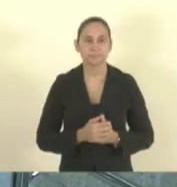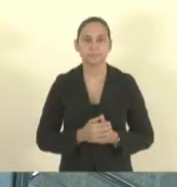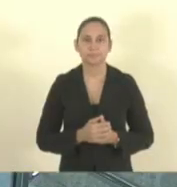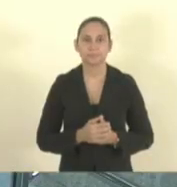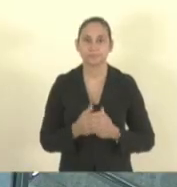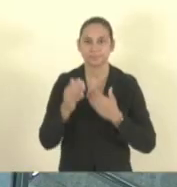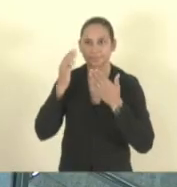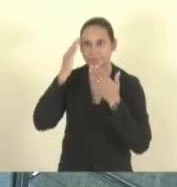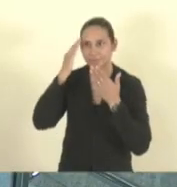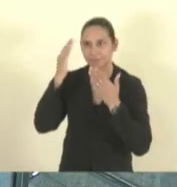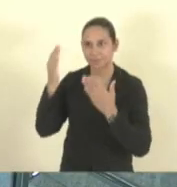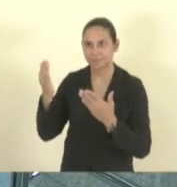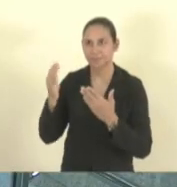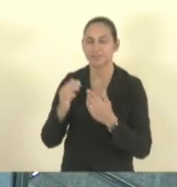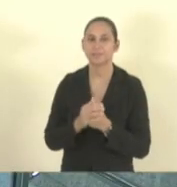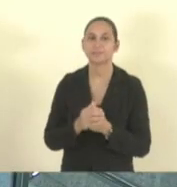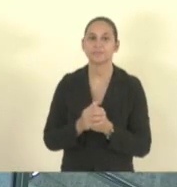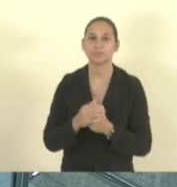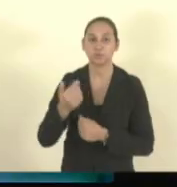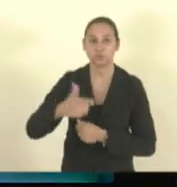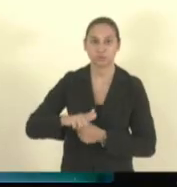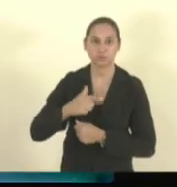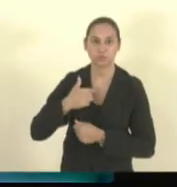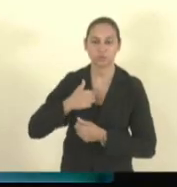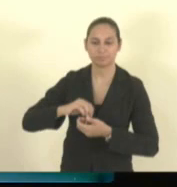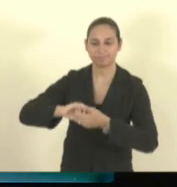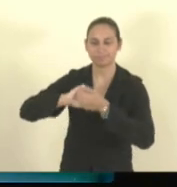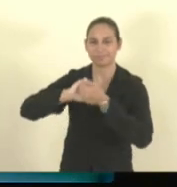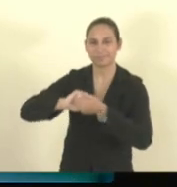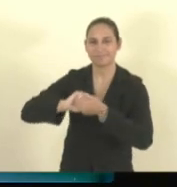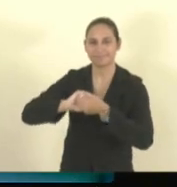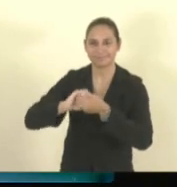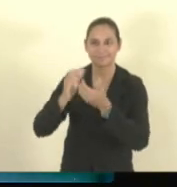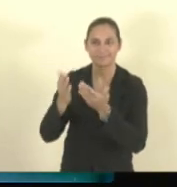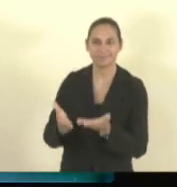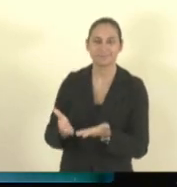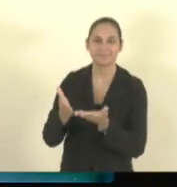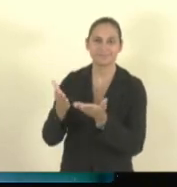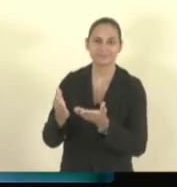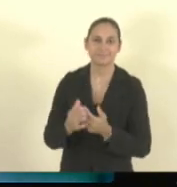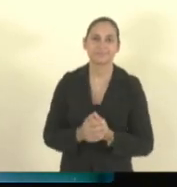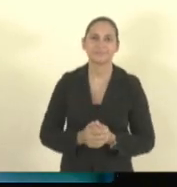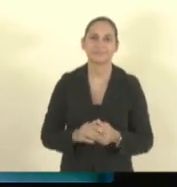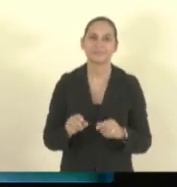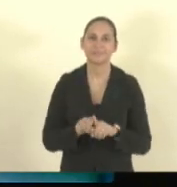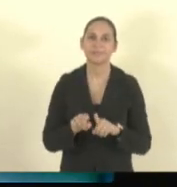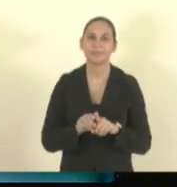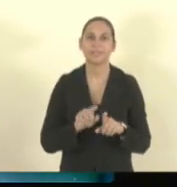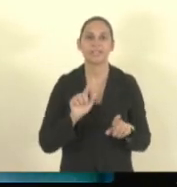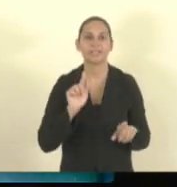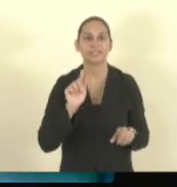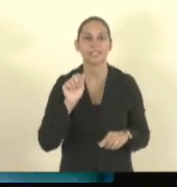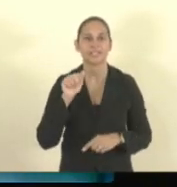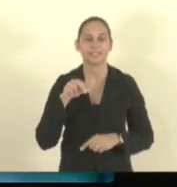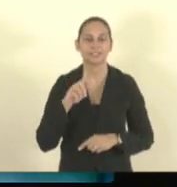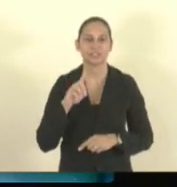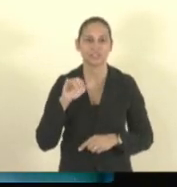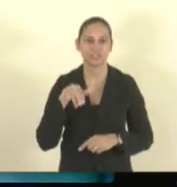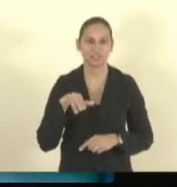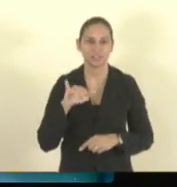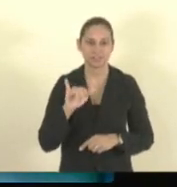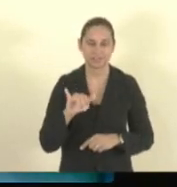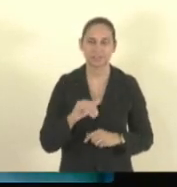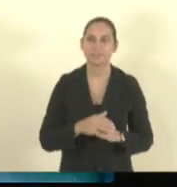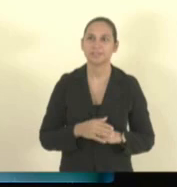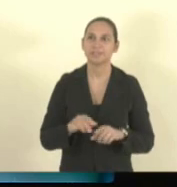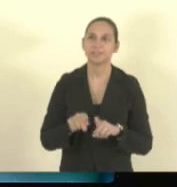Obrigado, Presidente. Quero mais uma vez cumprimentar a V. Exª, comentar o deputado Gandini, comentar